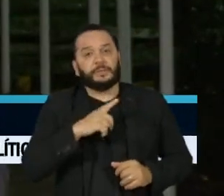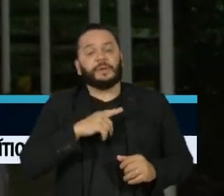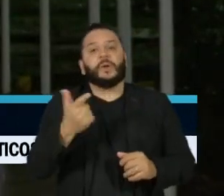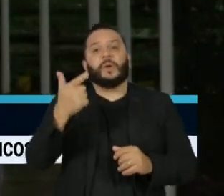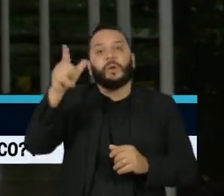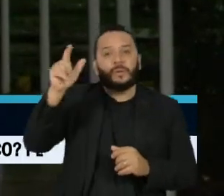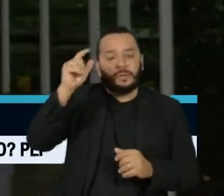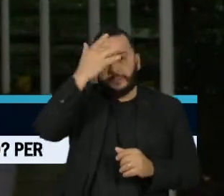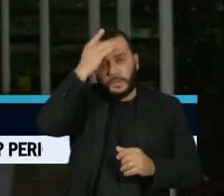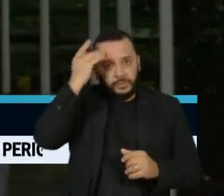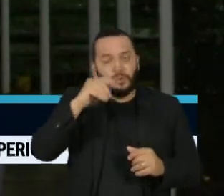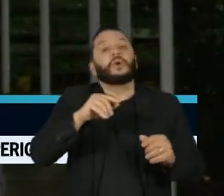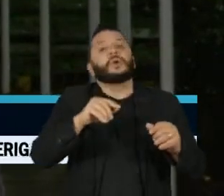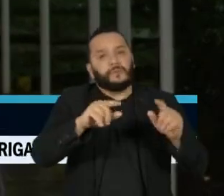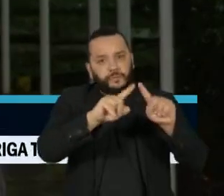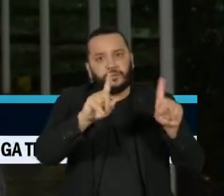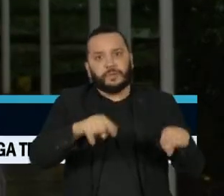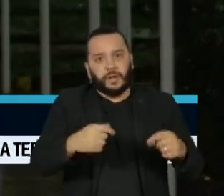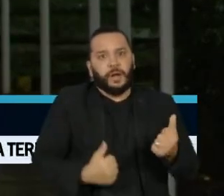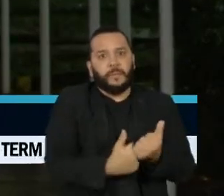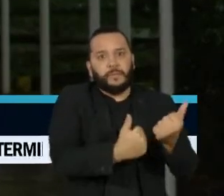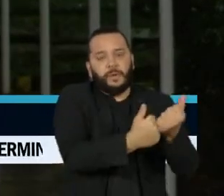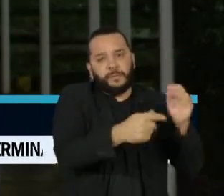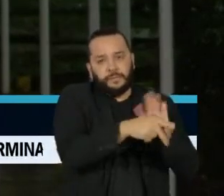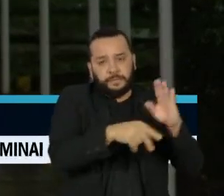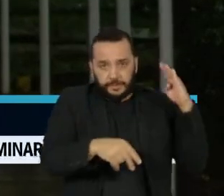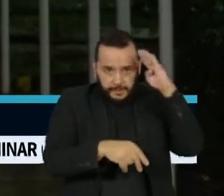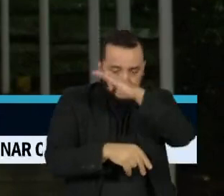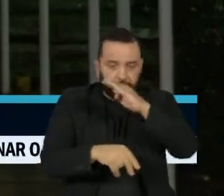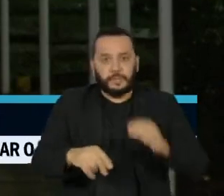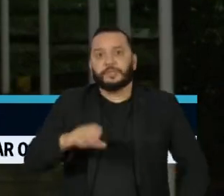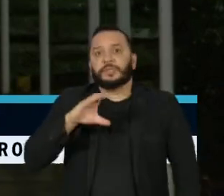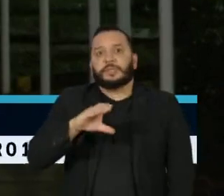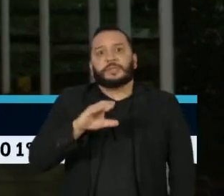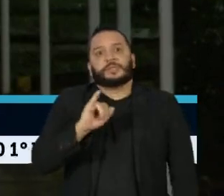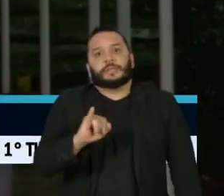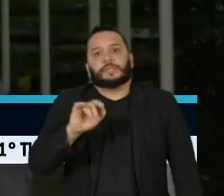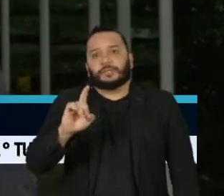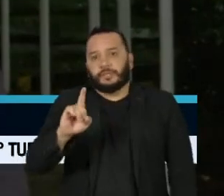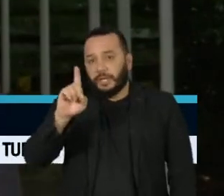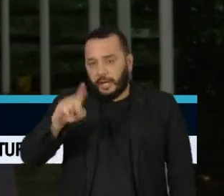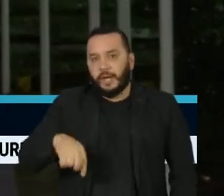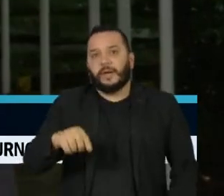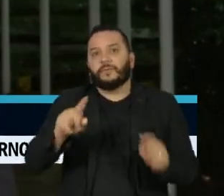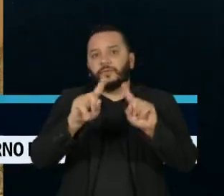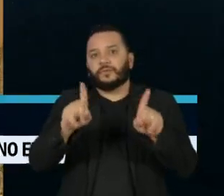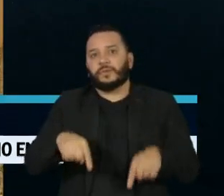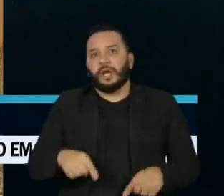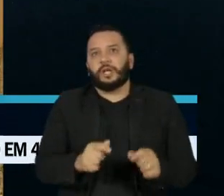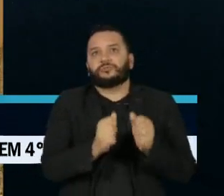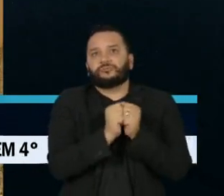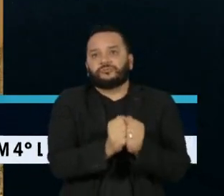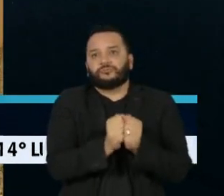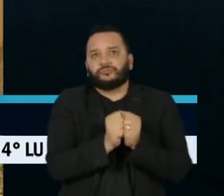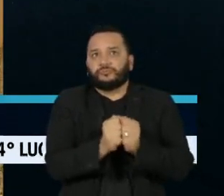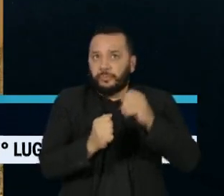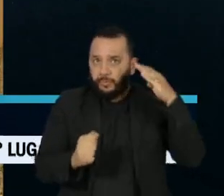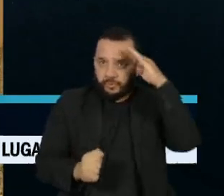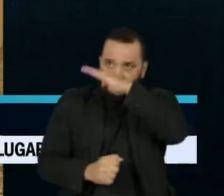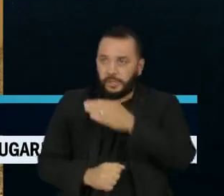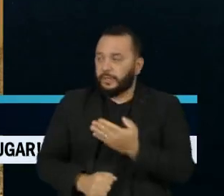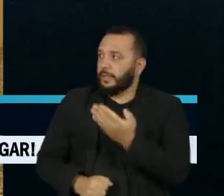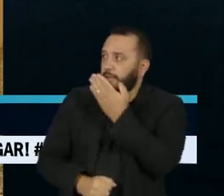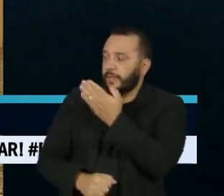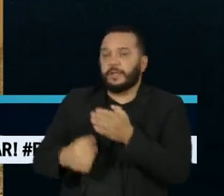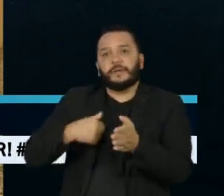CID, que é militar do Exército, é considerado um dos funcionários mais próximos de Bolsonaro. Ele já é investigado no